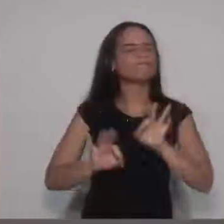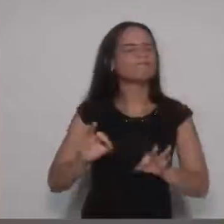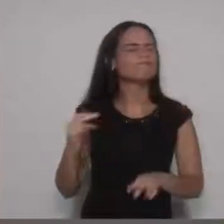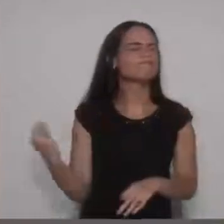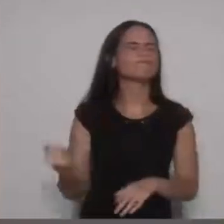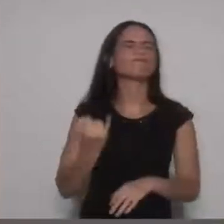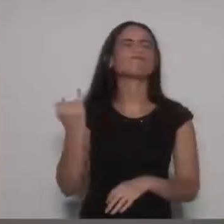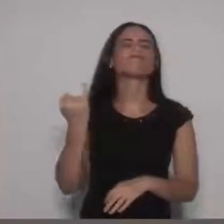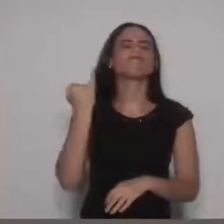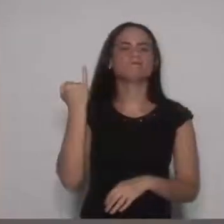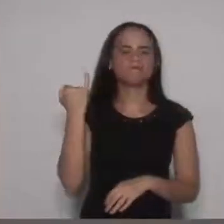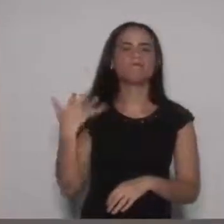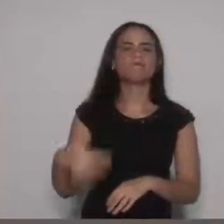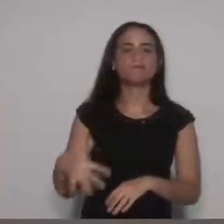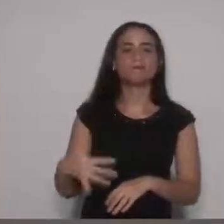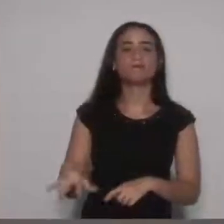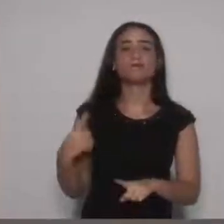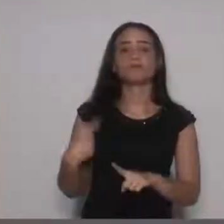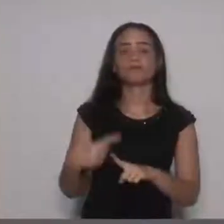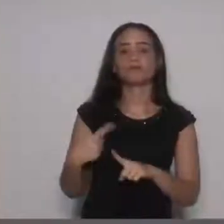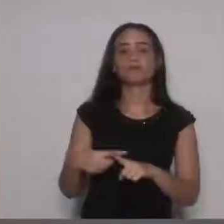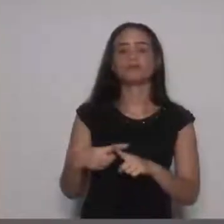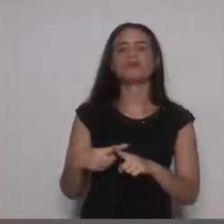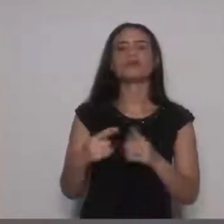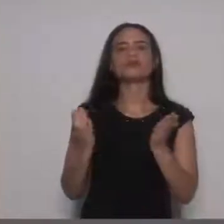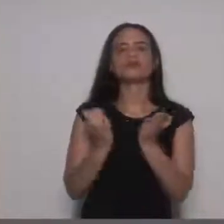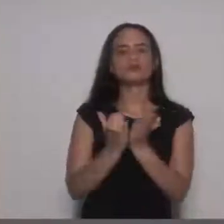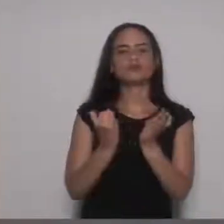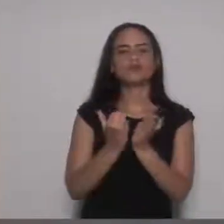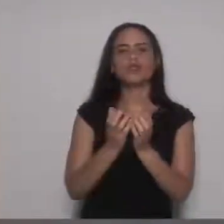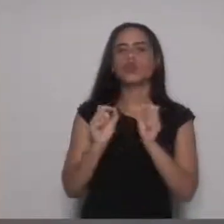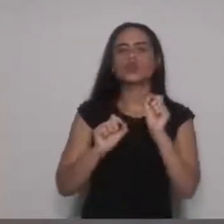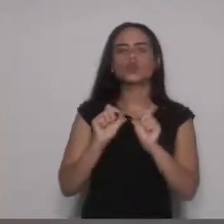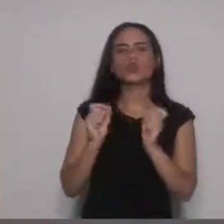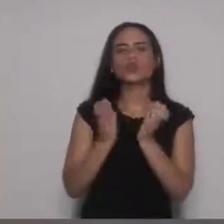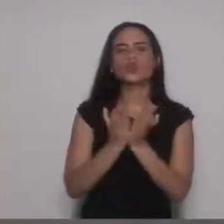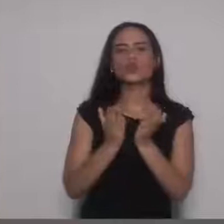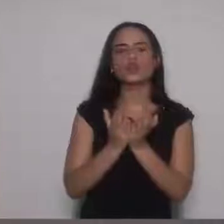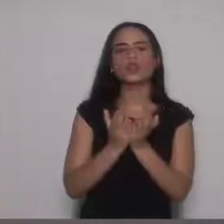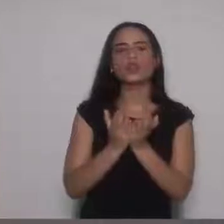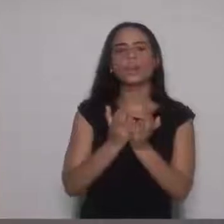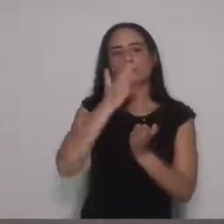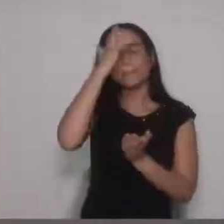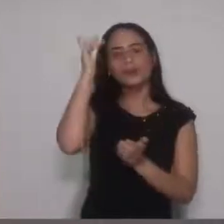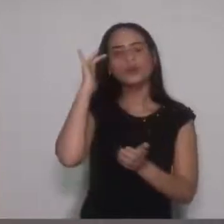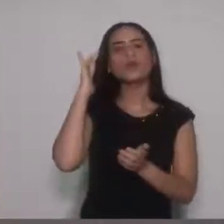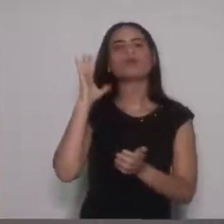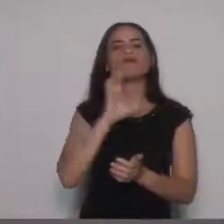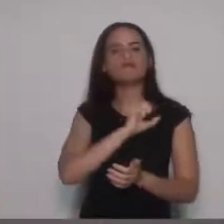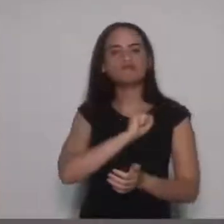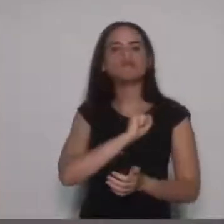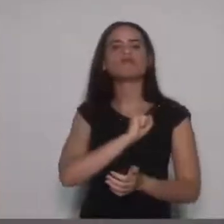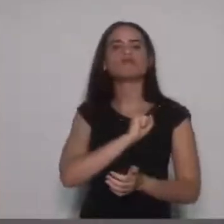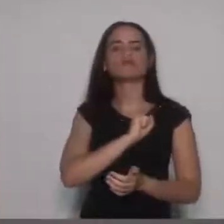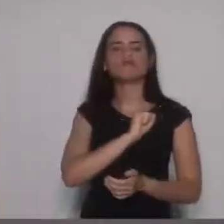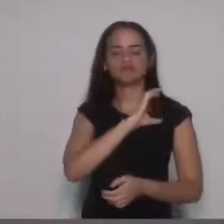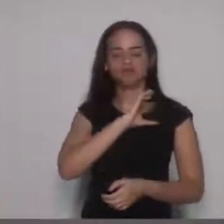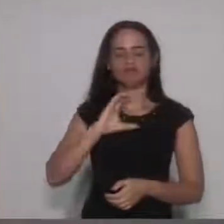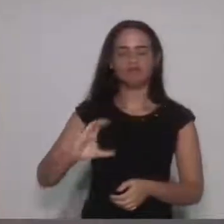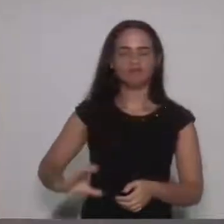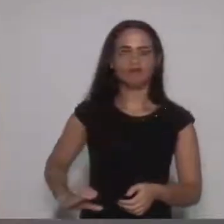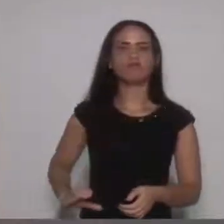Porque quando a gente fala em cristão, a gente não fala só em evangélico. Quando a gente fala em cristão, a gente abrange uma